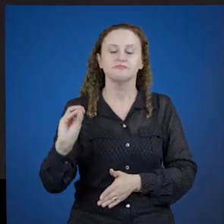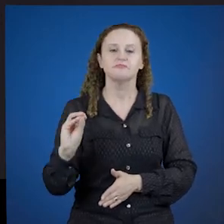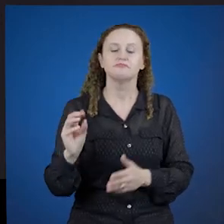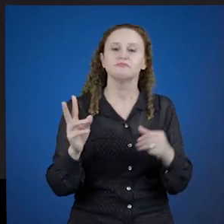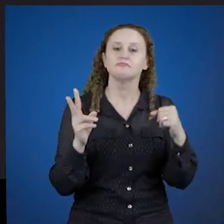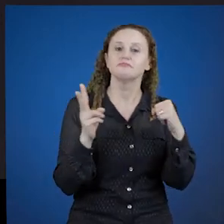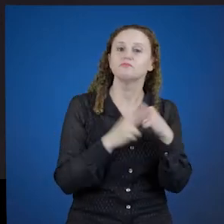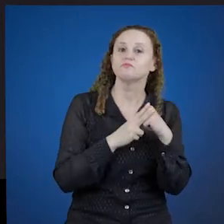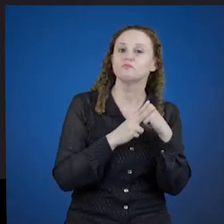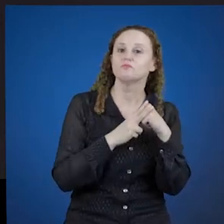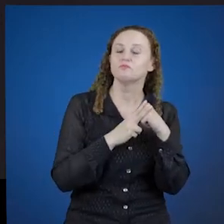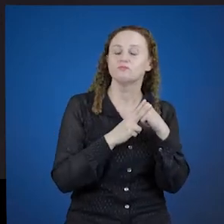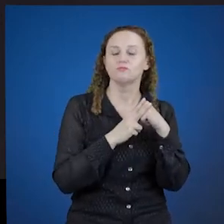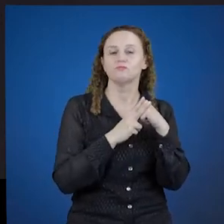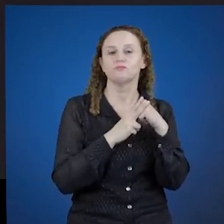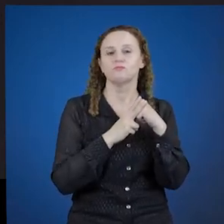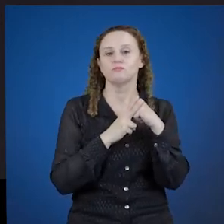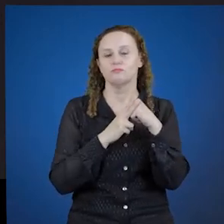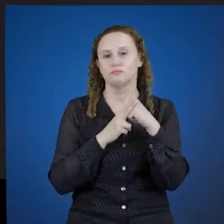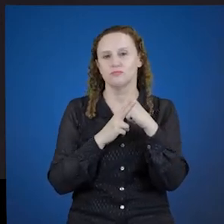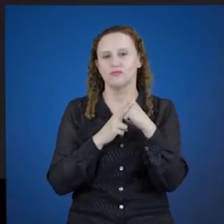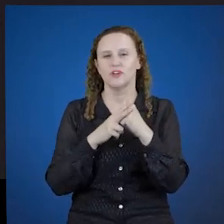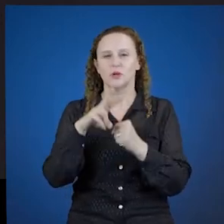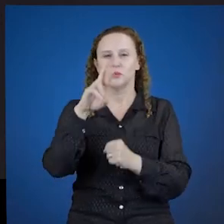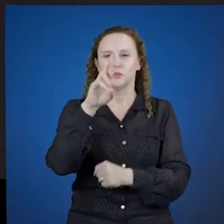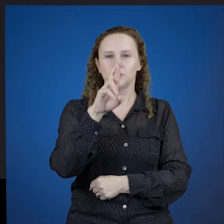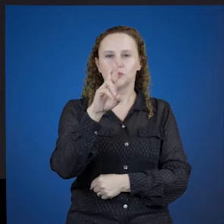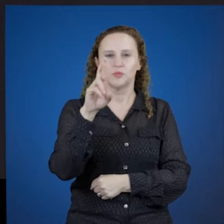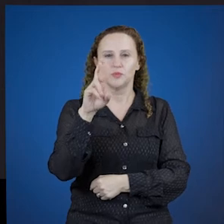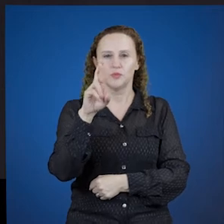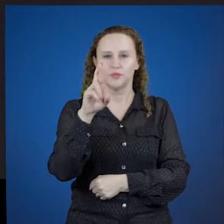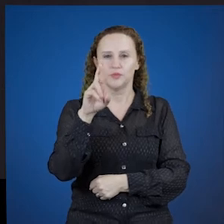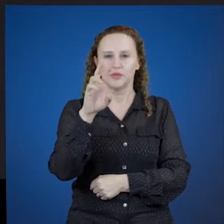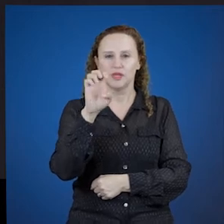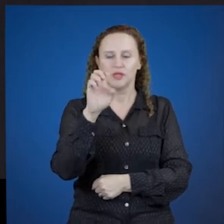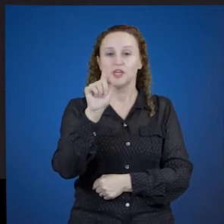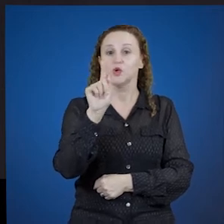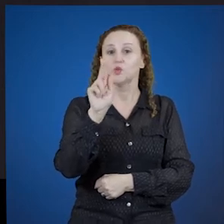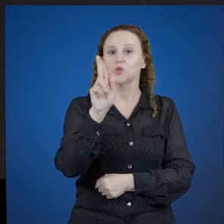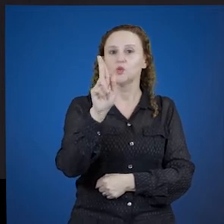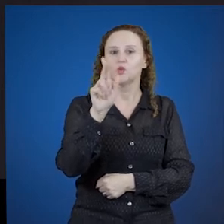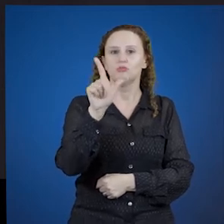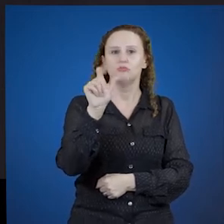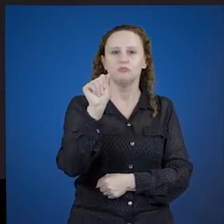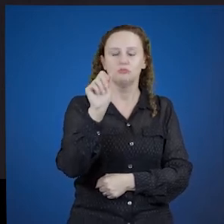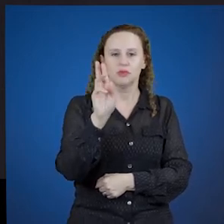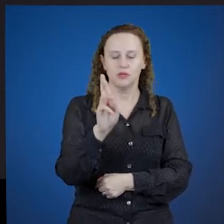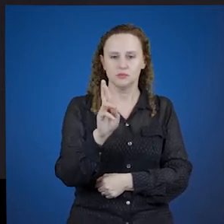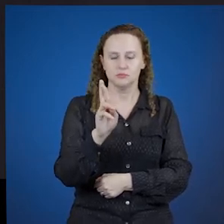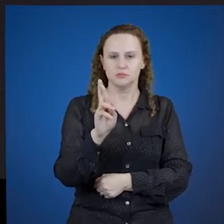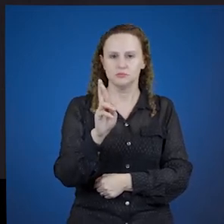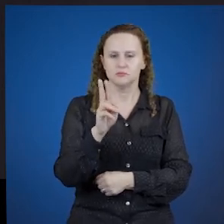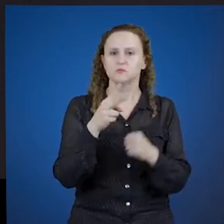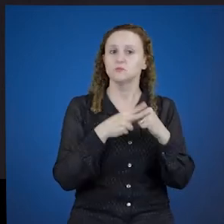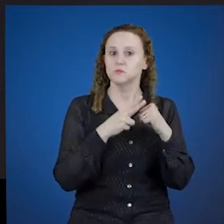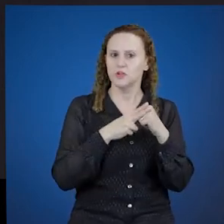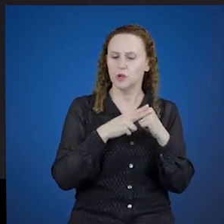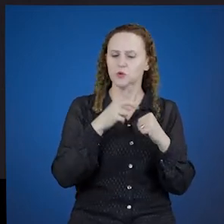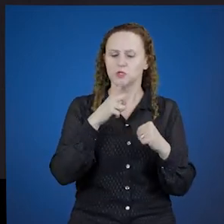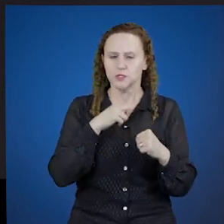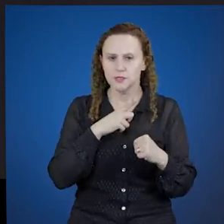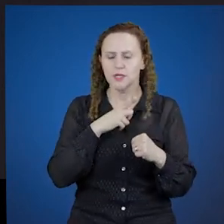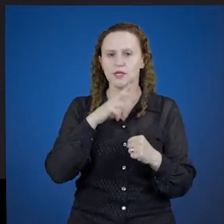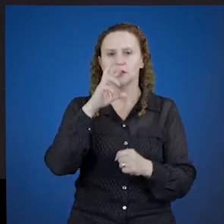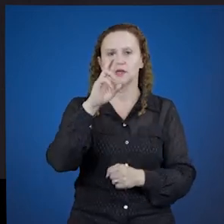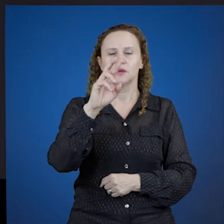chamados também de regulares. O verbo regular é aquele que se mantém